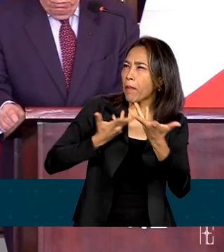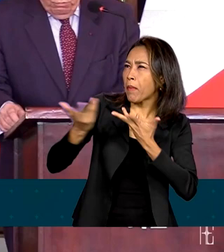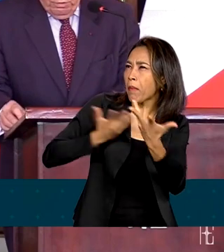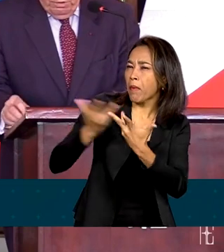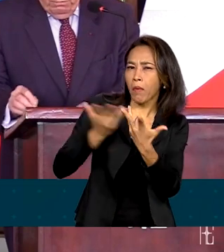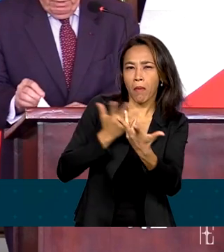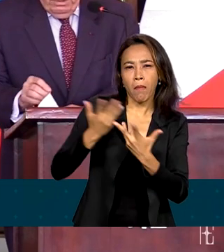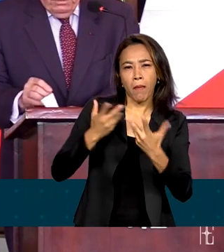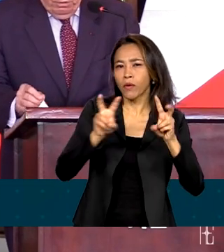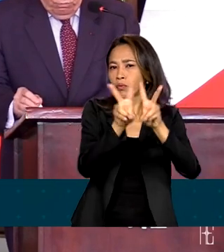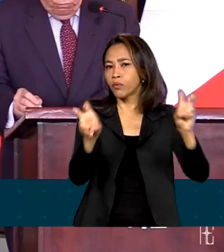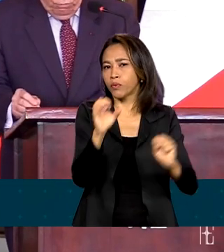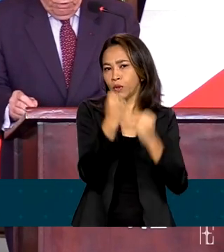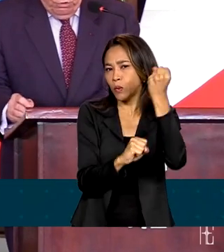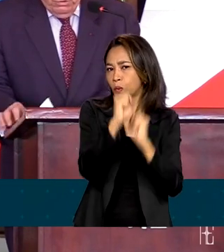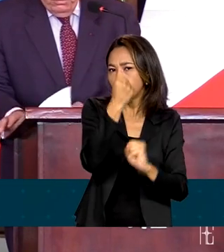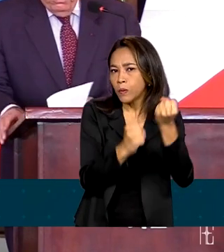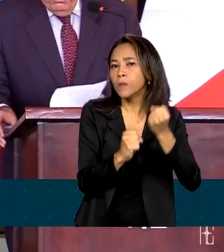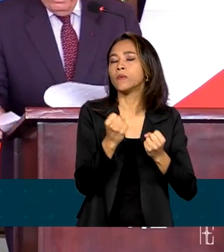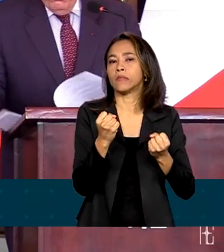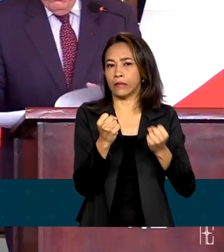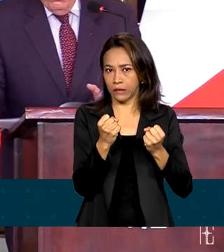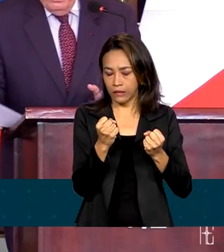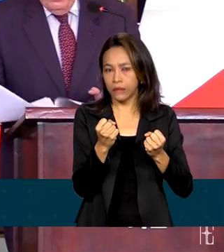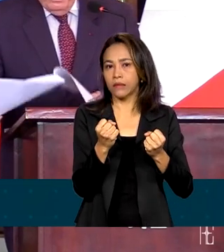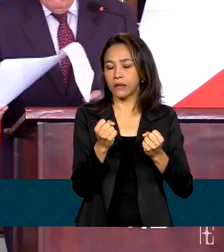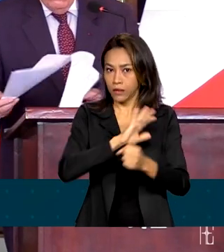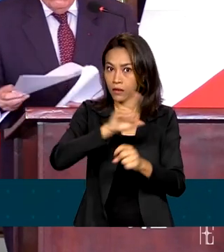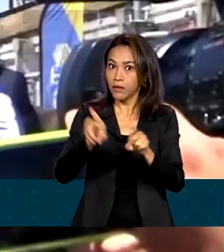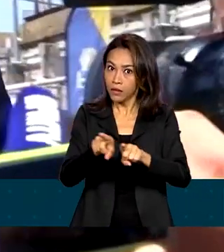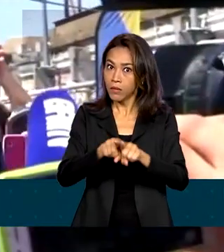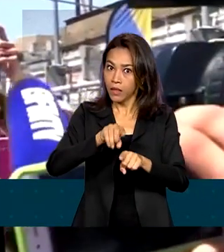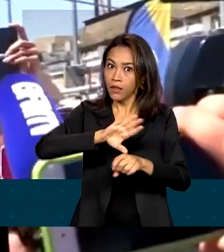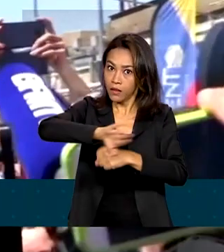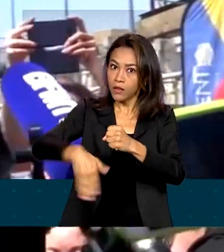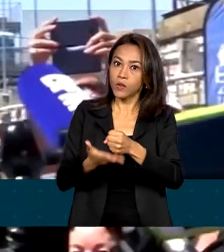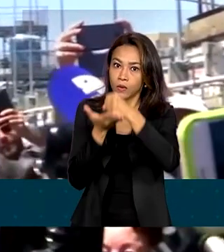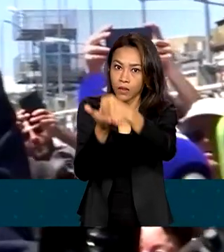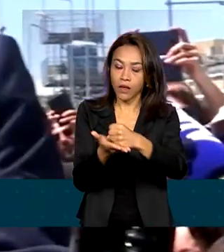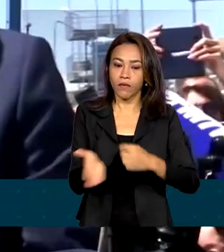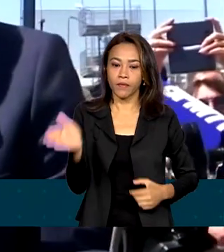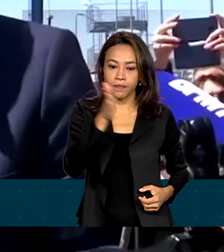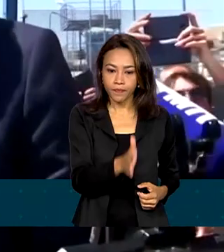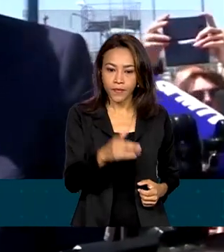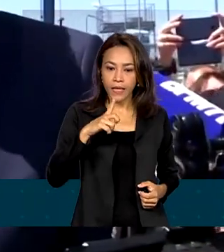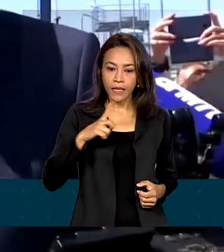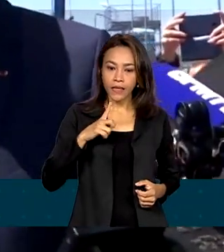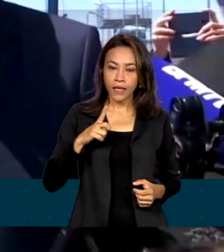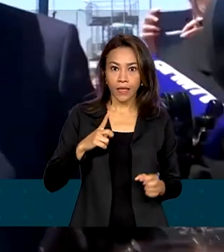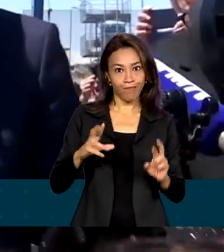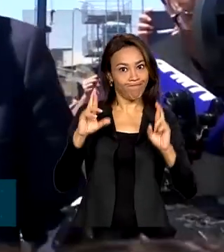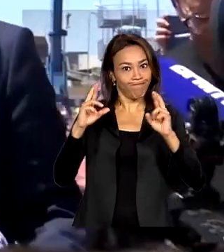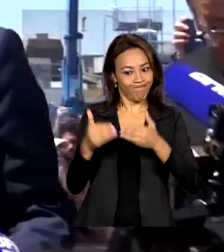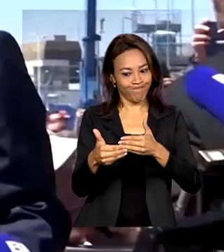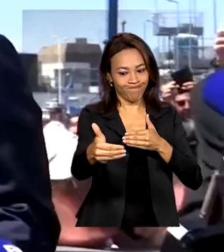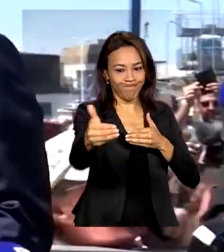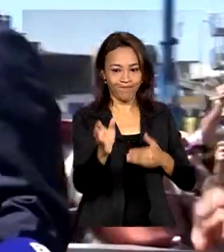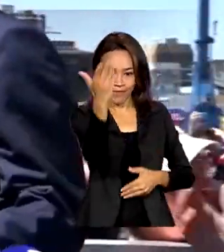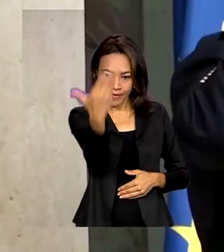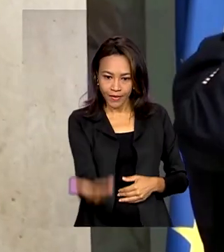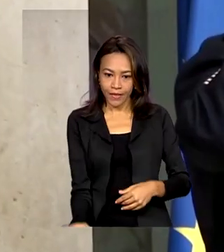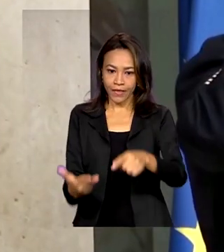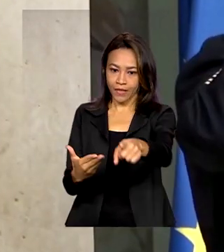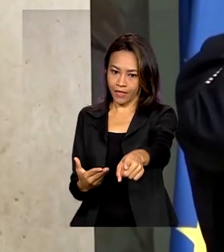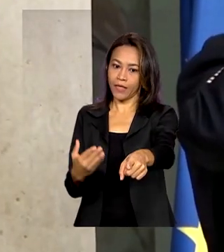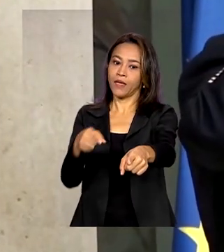inclusive em setores sustentáveis. Há também a perspectiva de que o presidente francês, Emmanuel Macron,